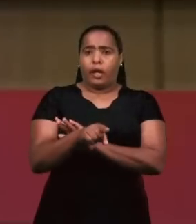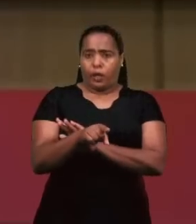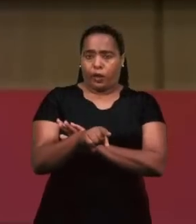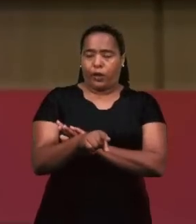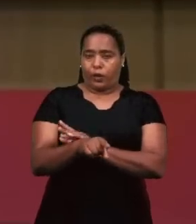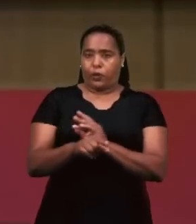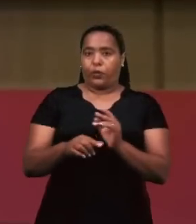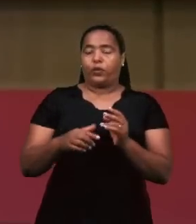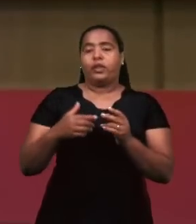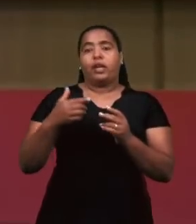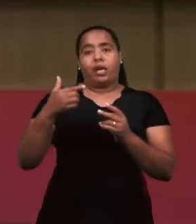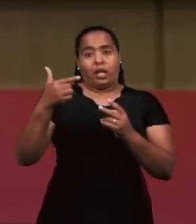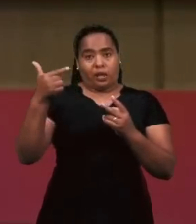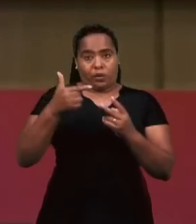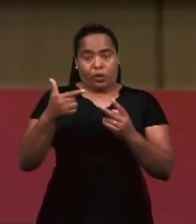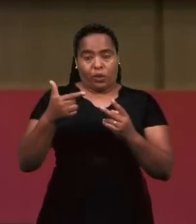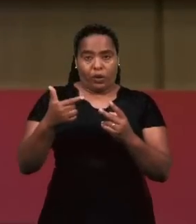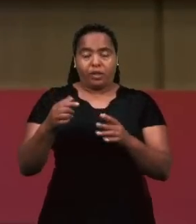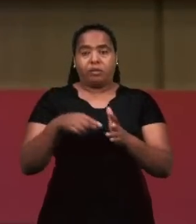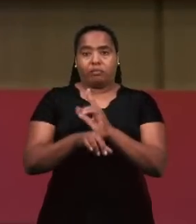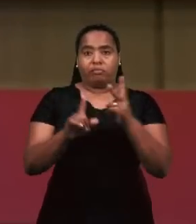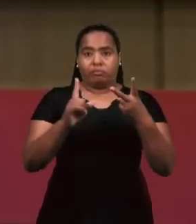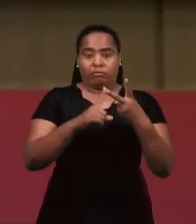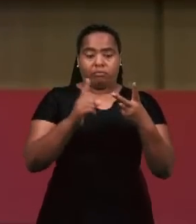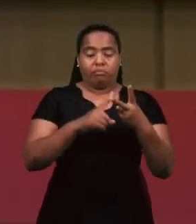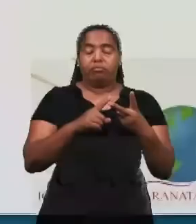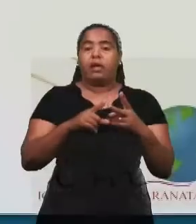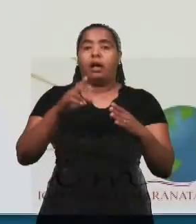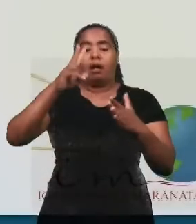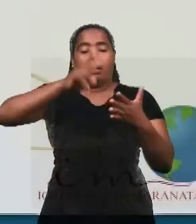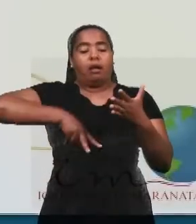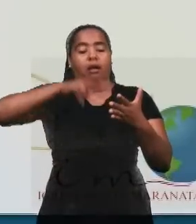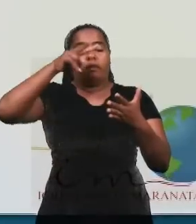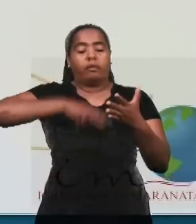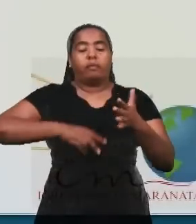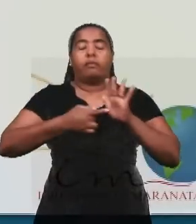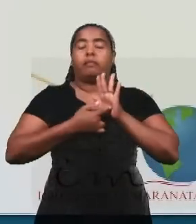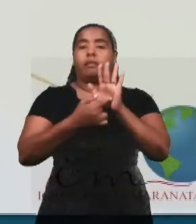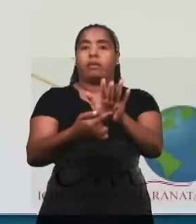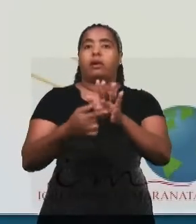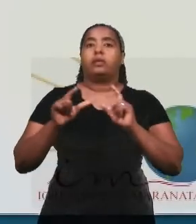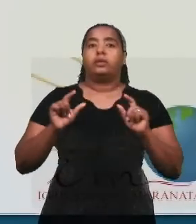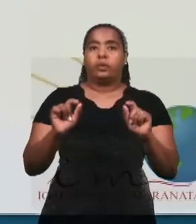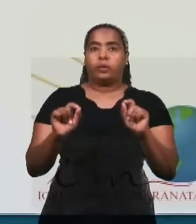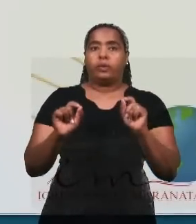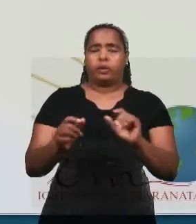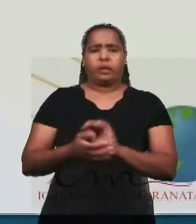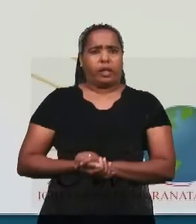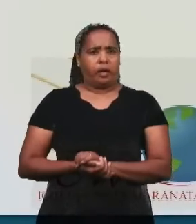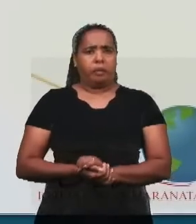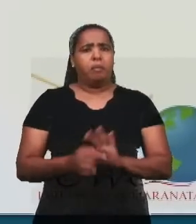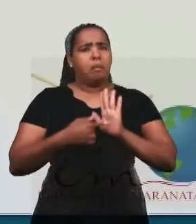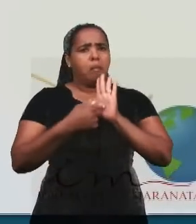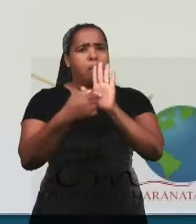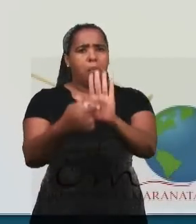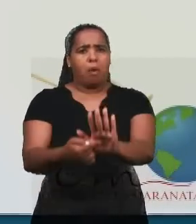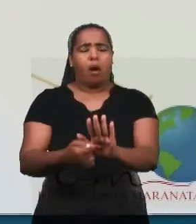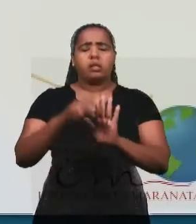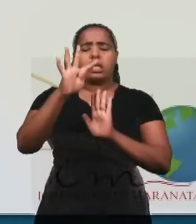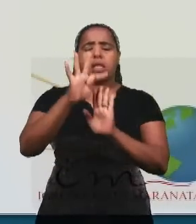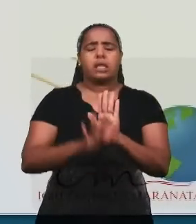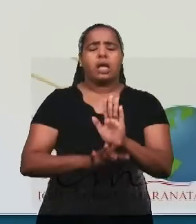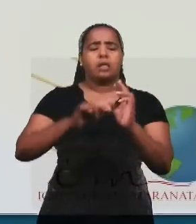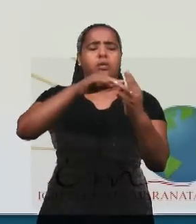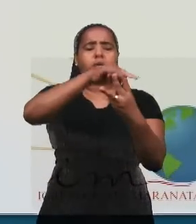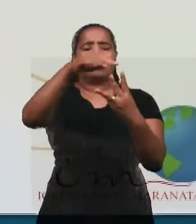pergunta 2, nós vamos ler aqui a pergunta 2 que ela diz o seguinte, cite três textos